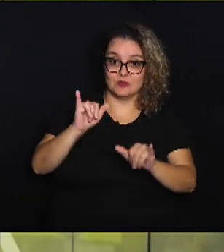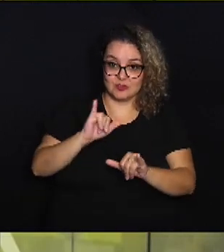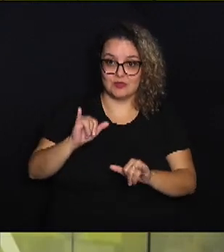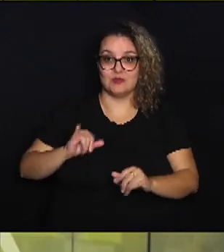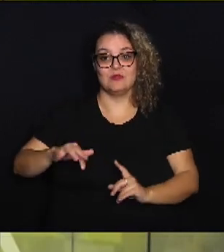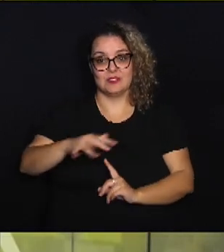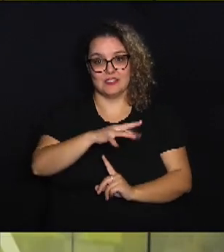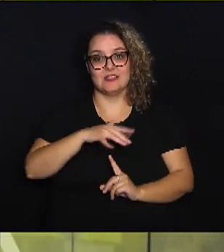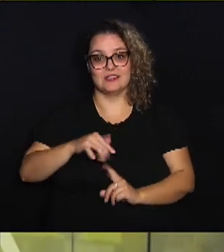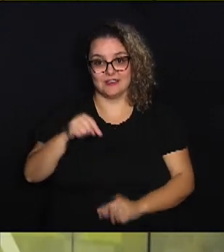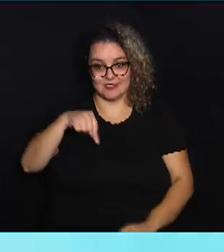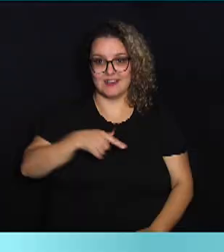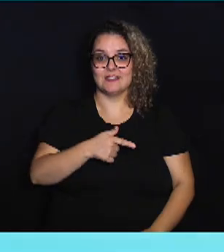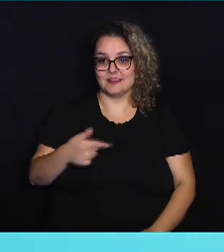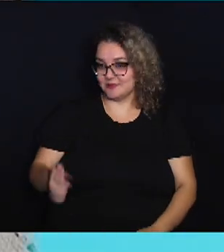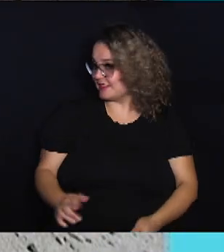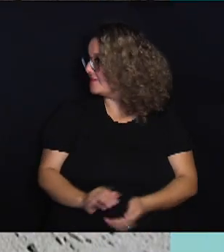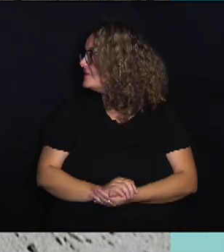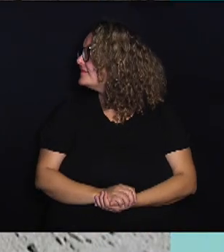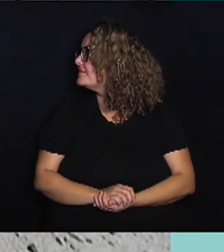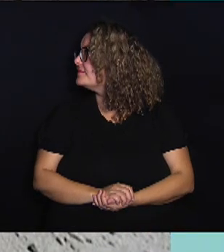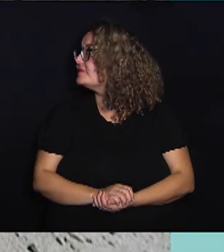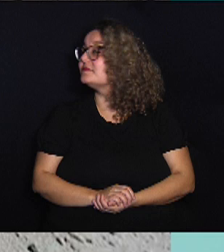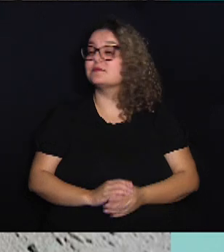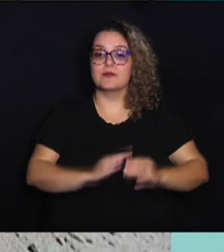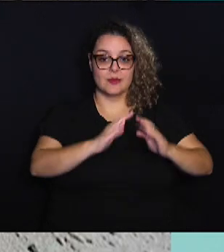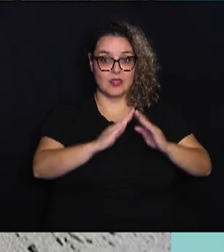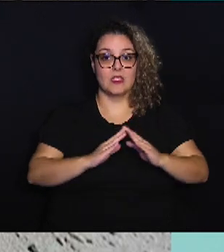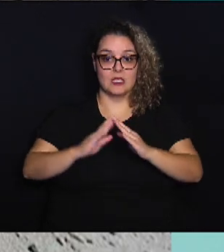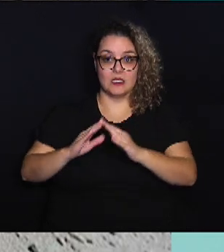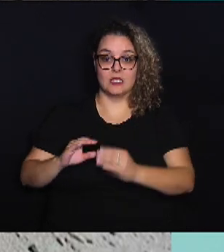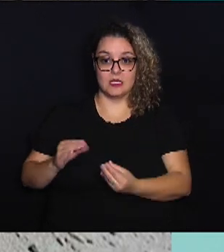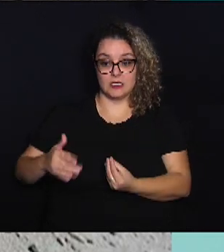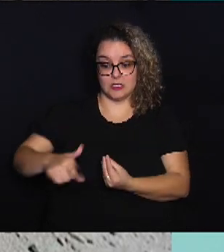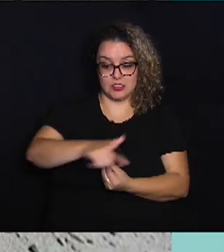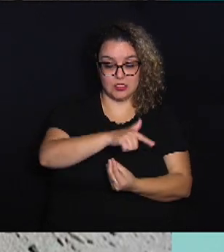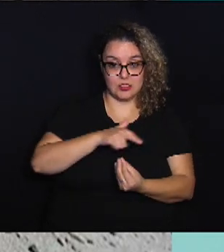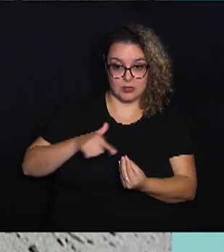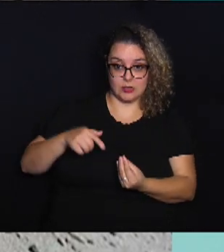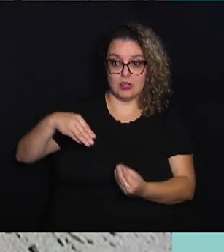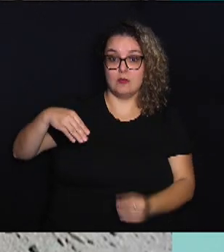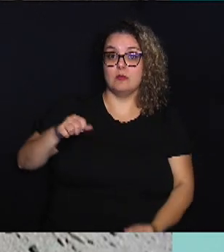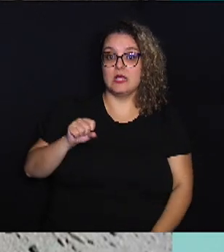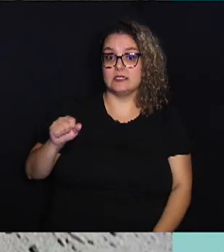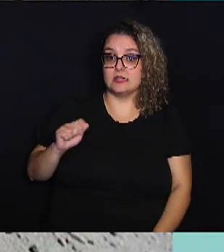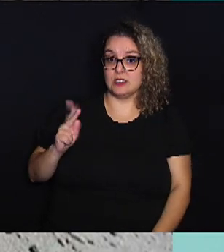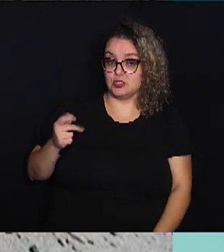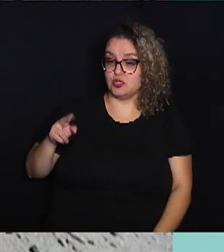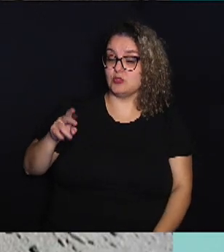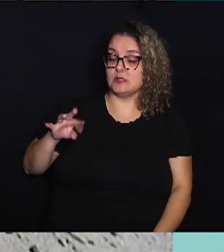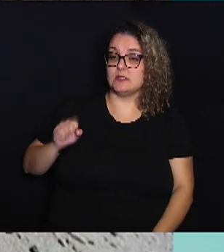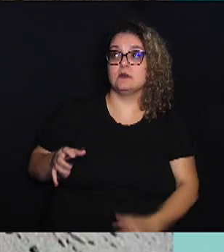meio ambiente desta semana. Os moradores da ilha de Nantucket, em Massachusetts, Estados Unidos, um refúgio